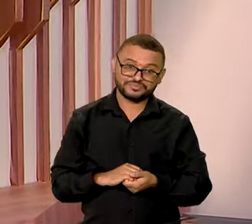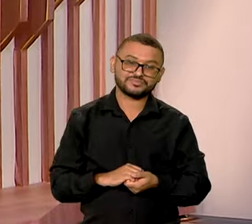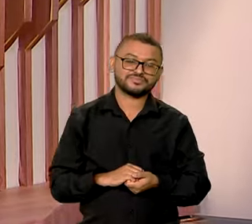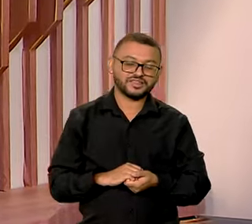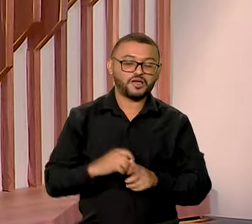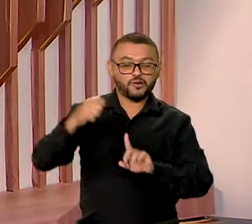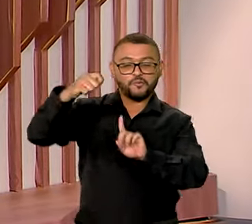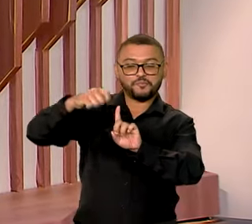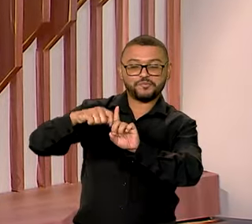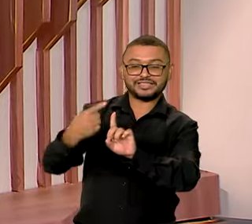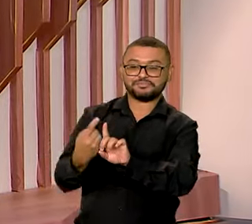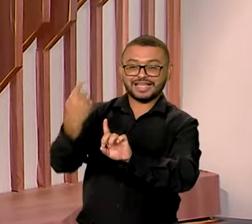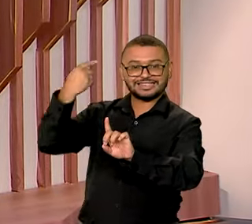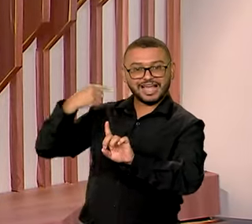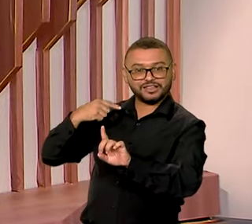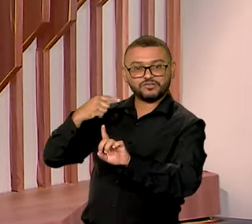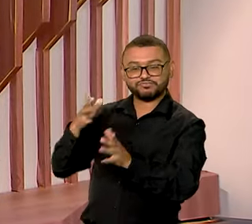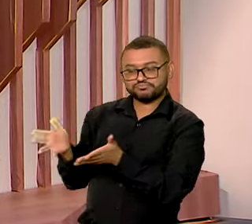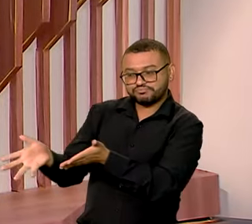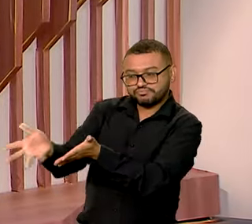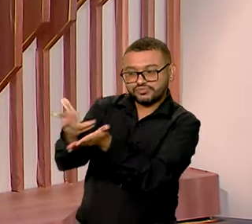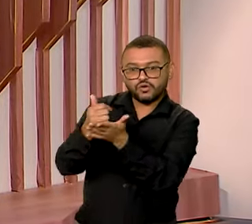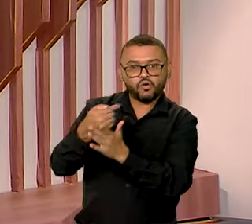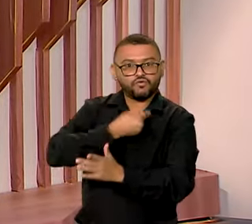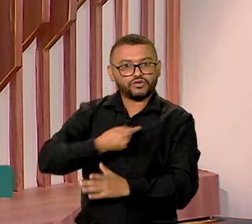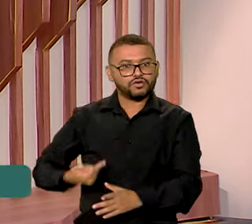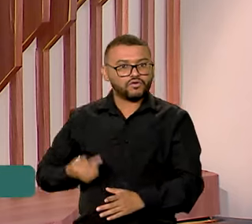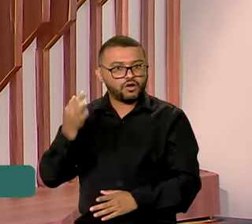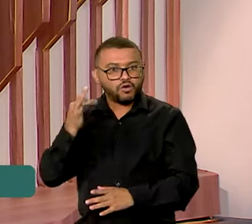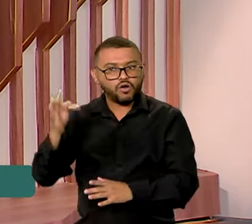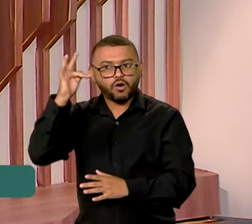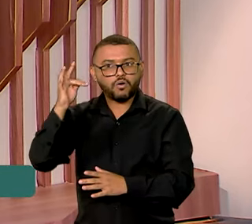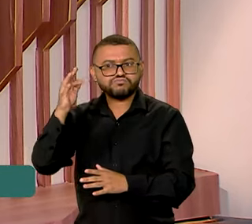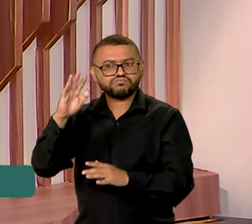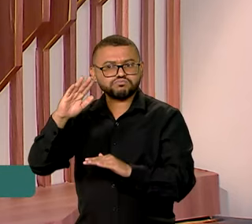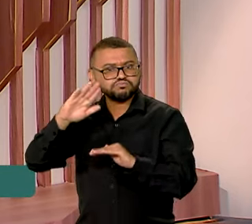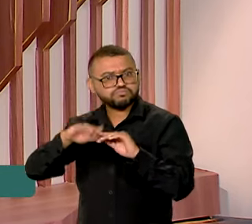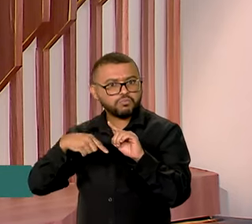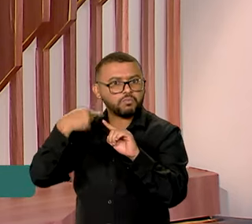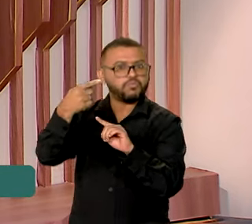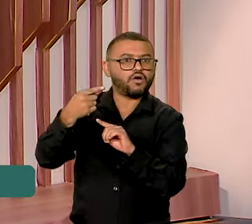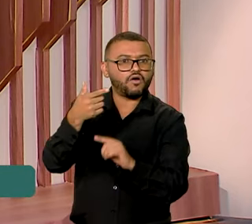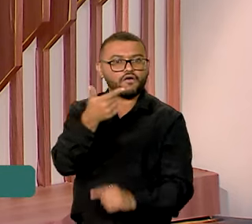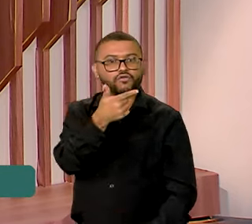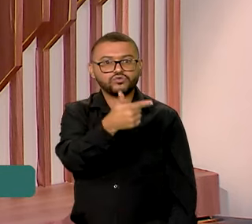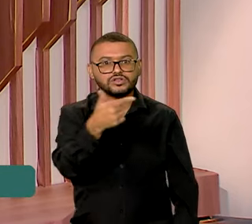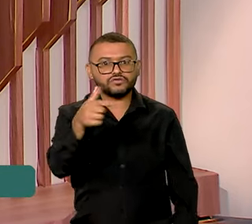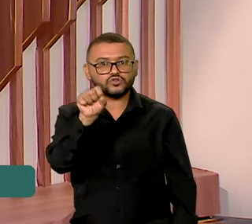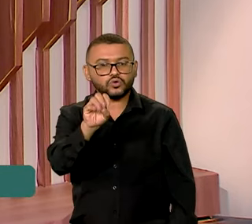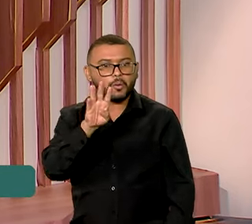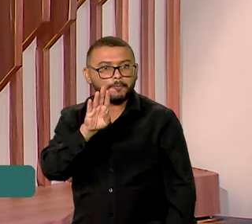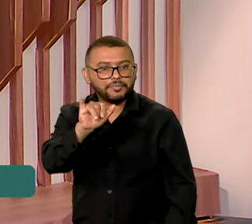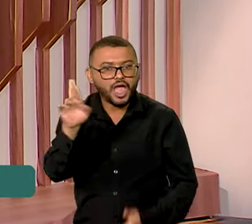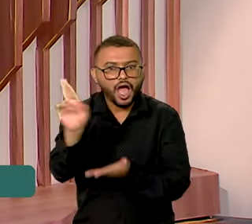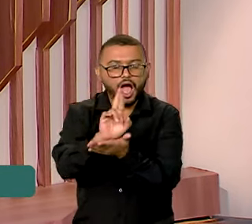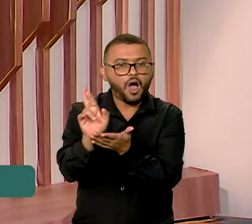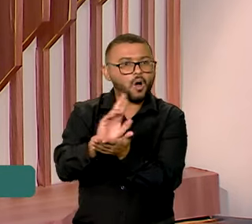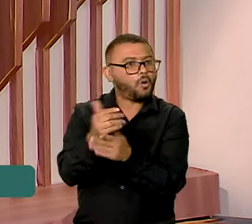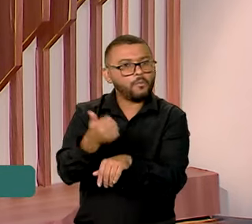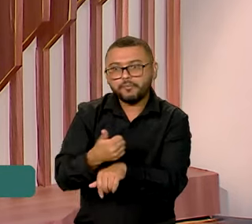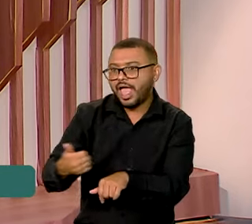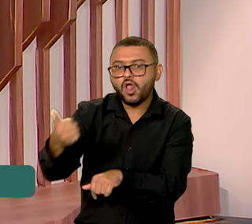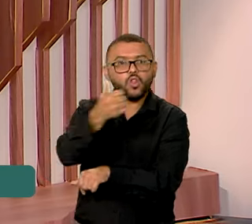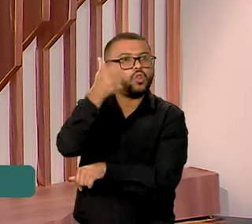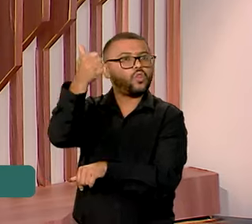E no mês passado, a arrecadação do governo federal bateu recorde e superou 228 bilhões de reais. Foi o melhor